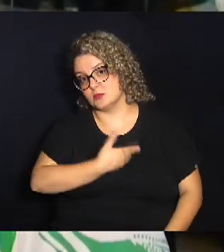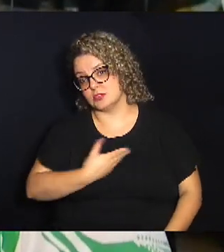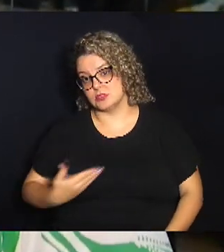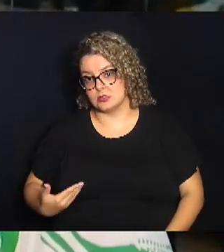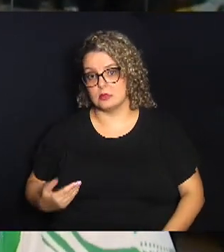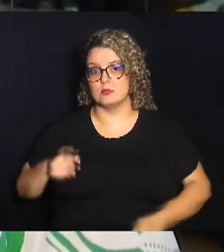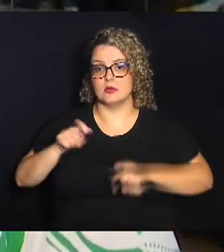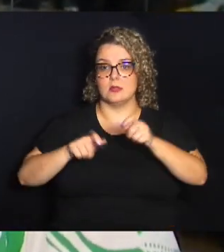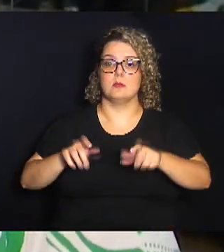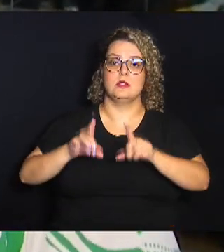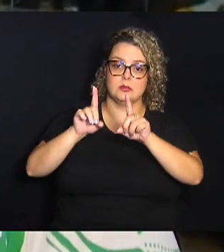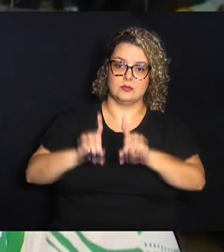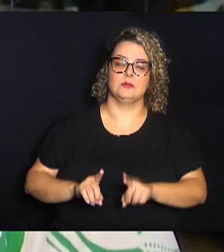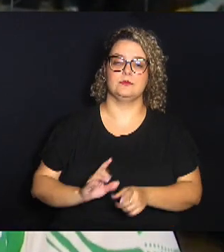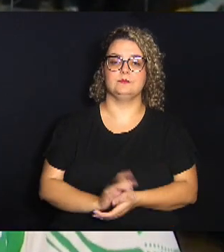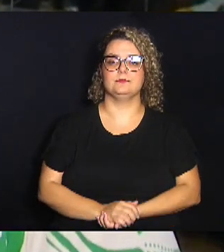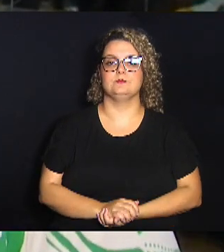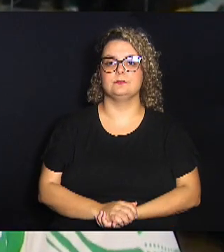para a pessoa com deficiência.